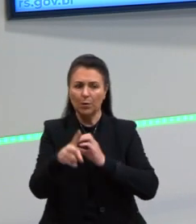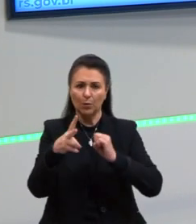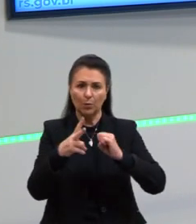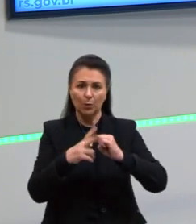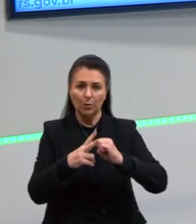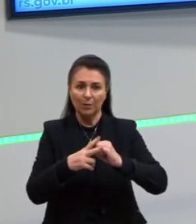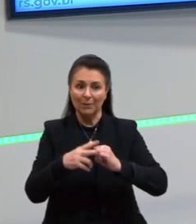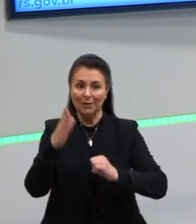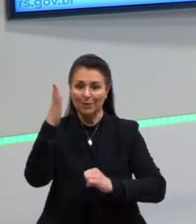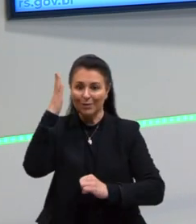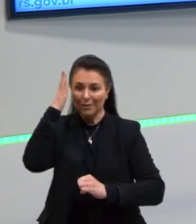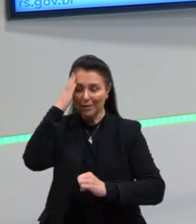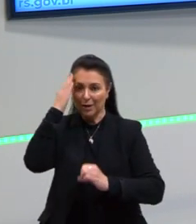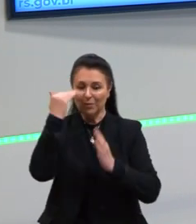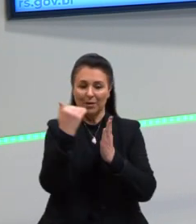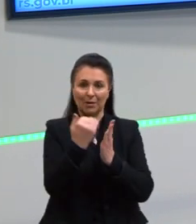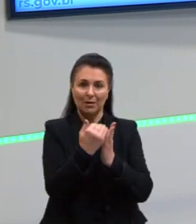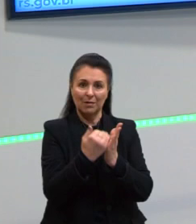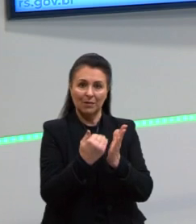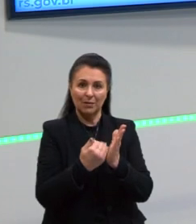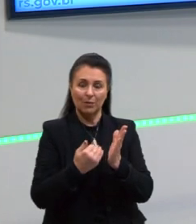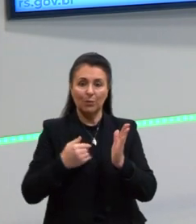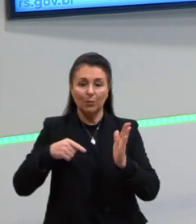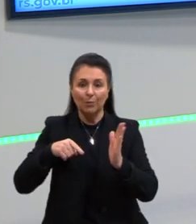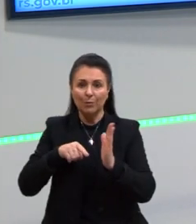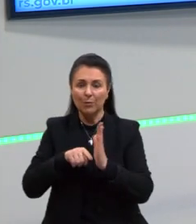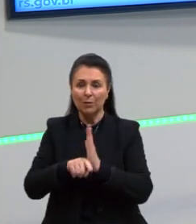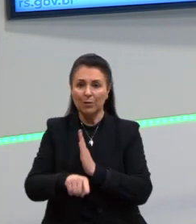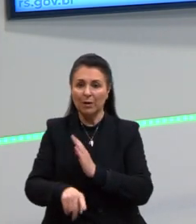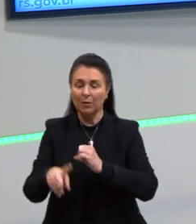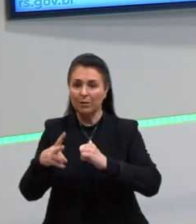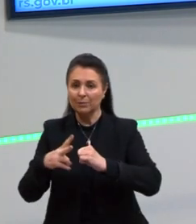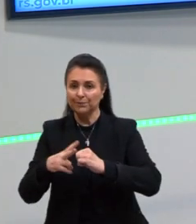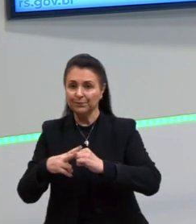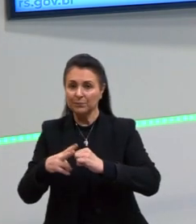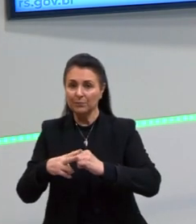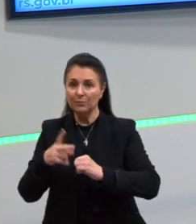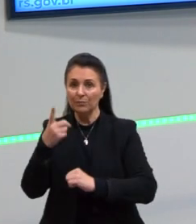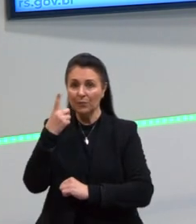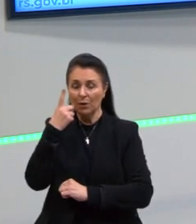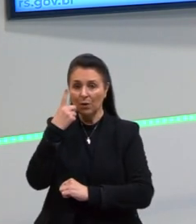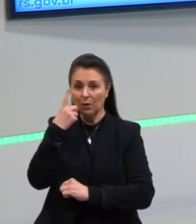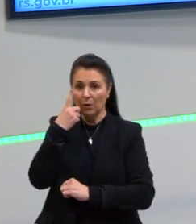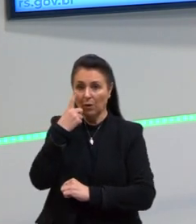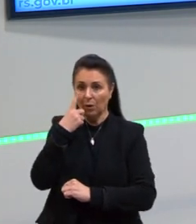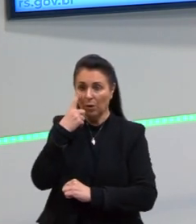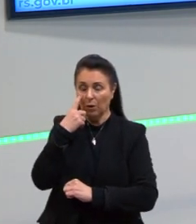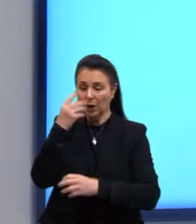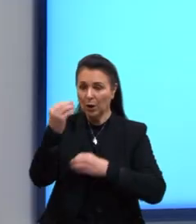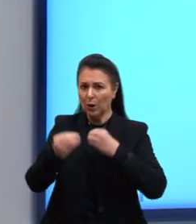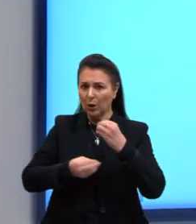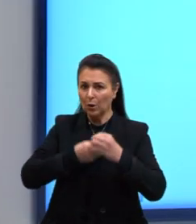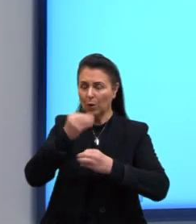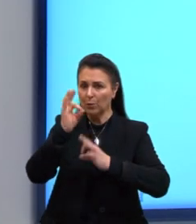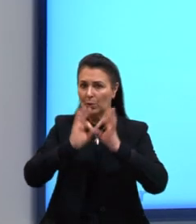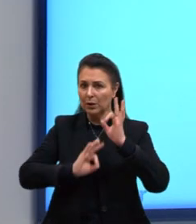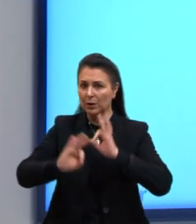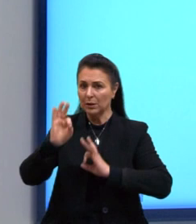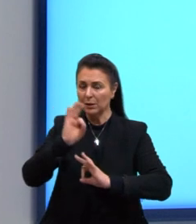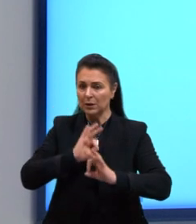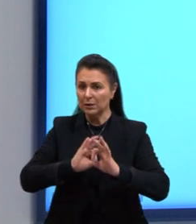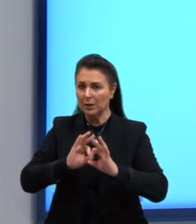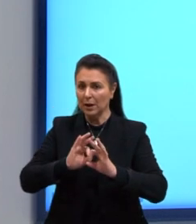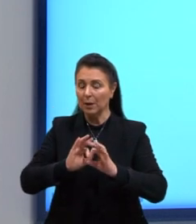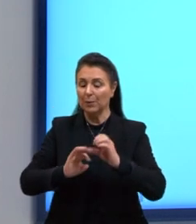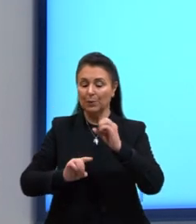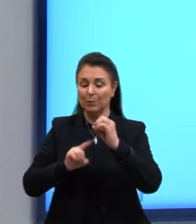classificação quando nós perguntarmos para esse verbo? Olhem aqui como é que a gente monta essa pergunta para o objeto